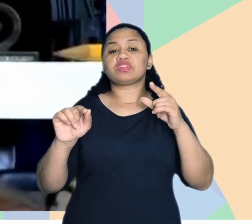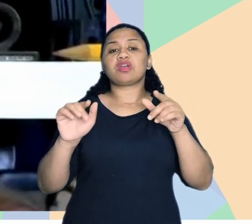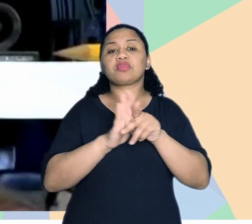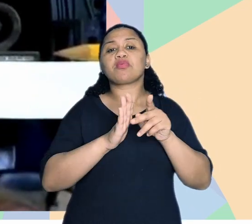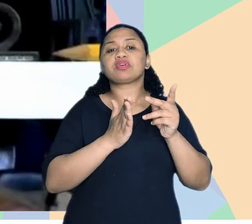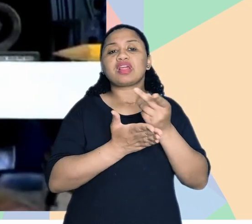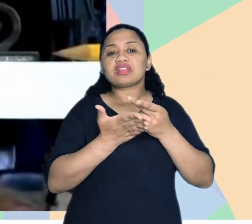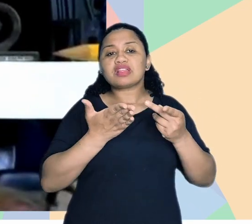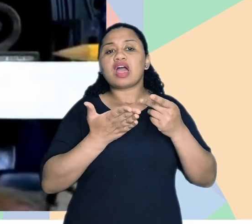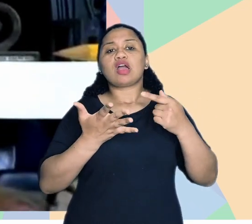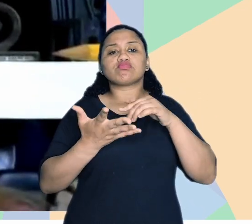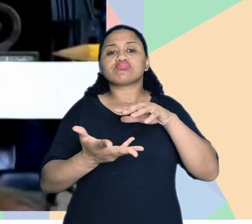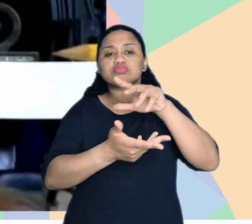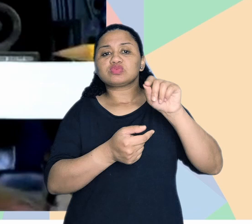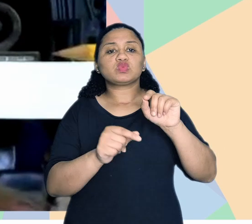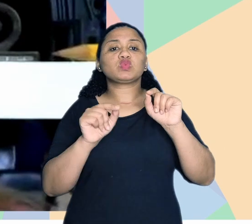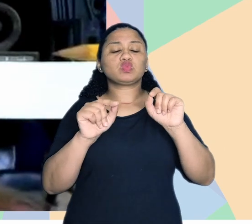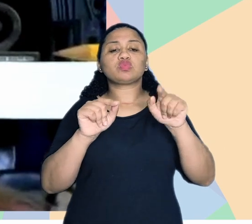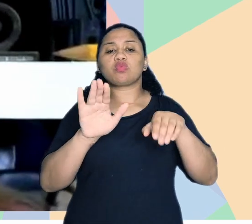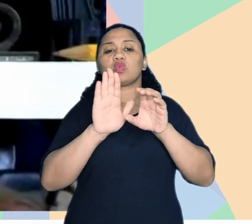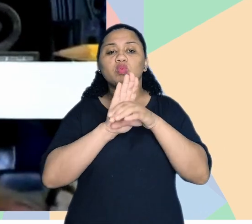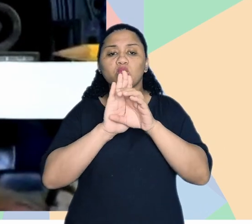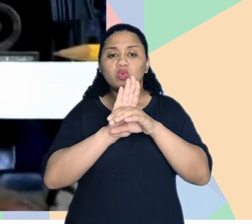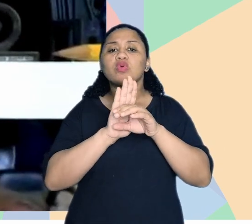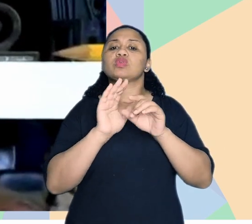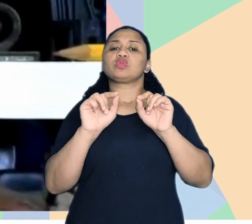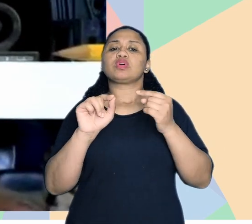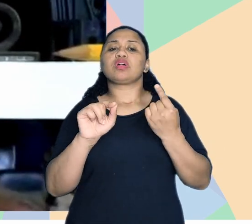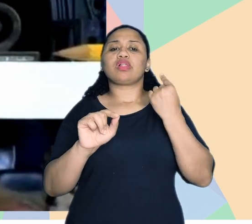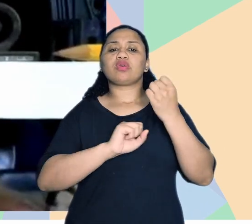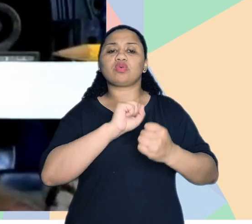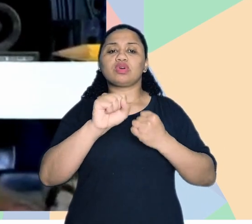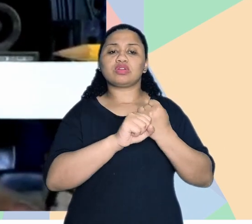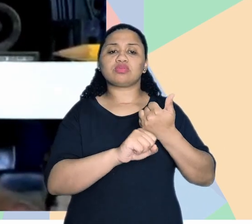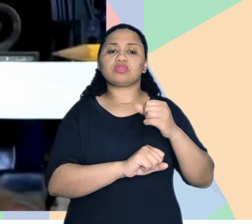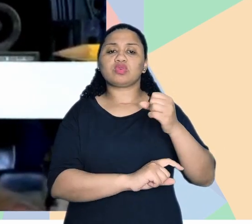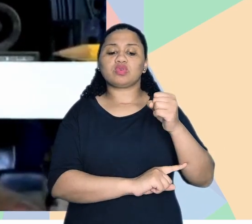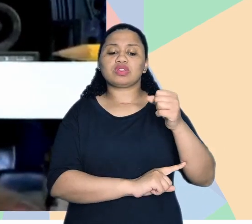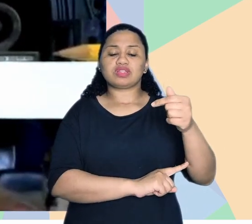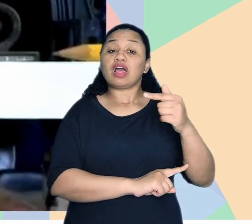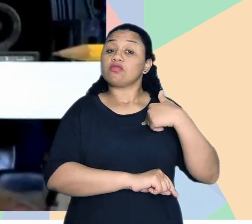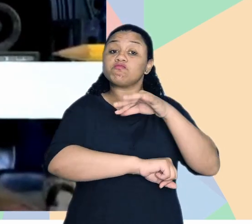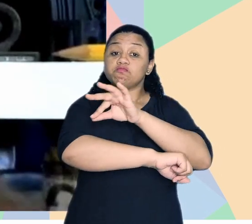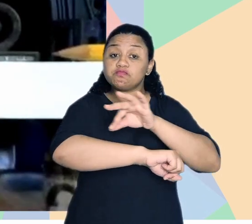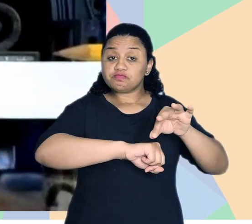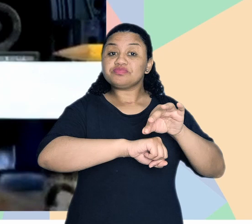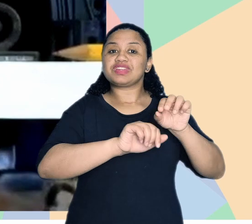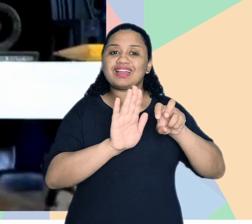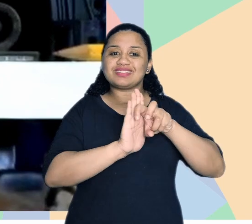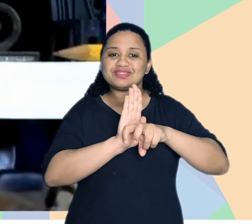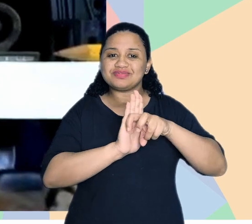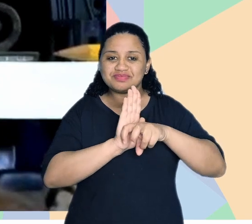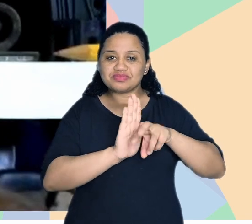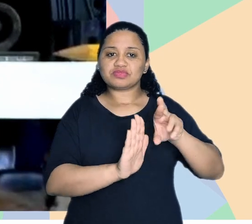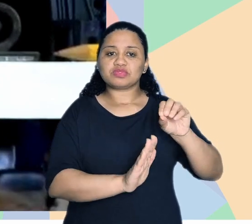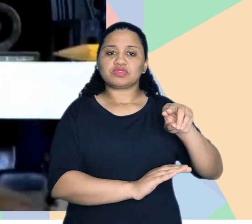universal, né? Que é um conceito lá de 87, definido por um arquiteto cadeirante, o